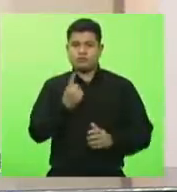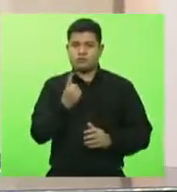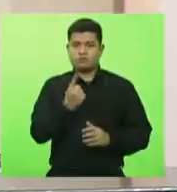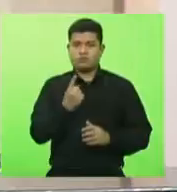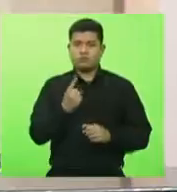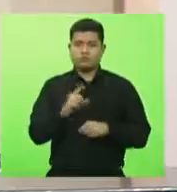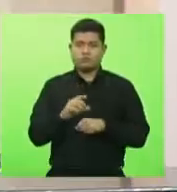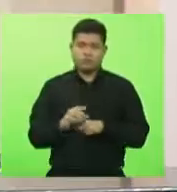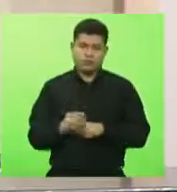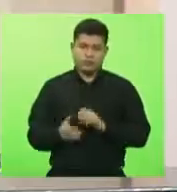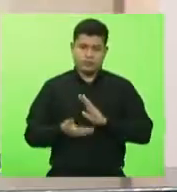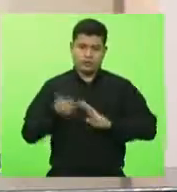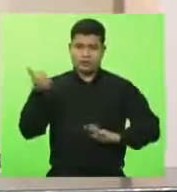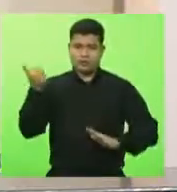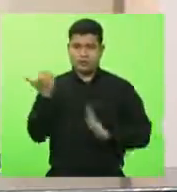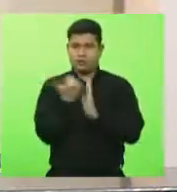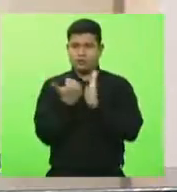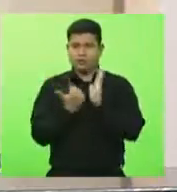pauta.